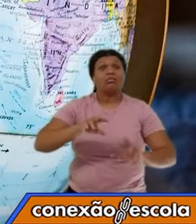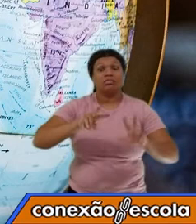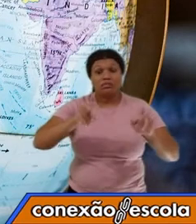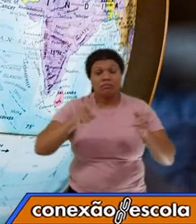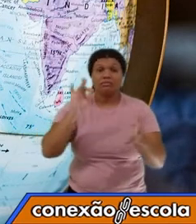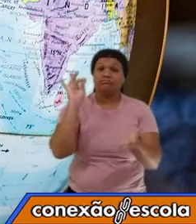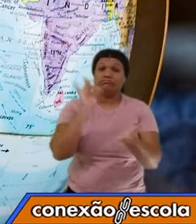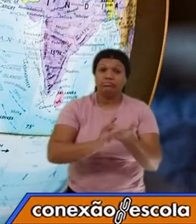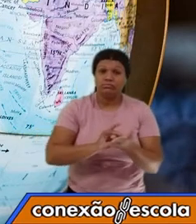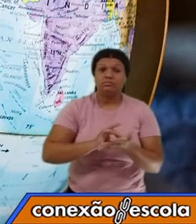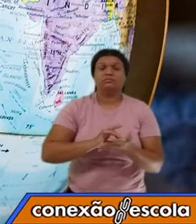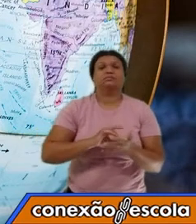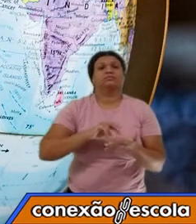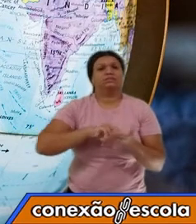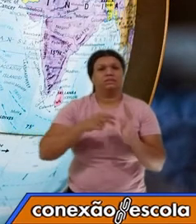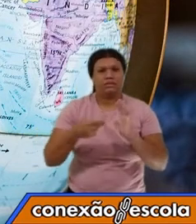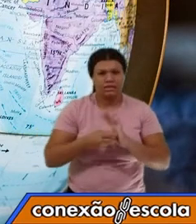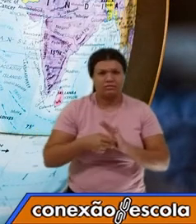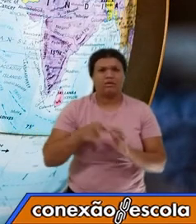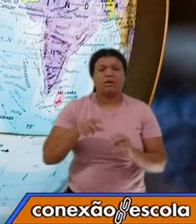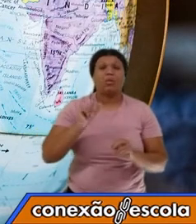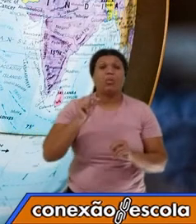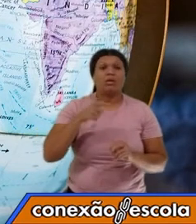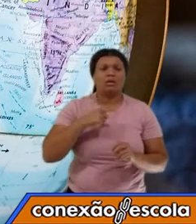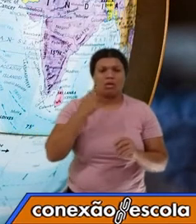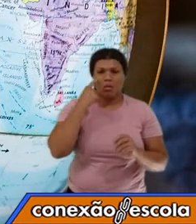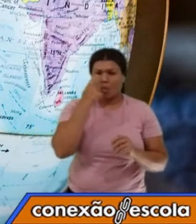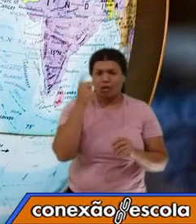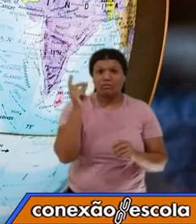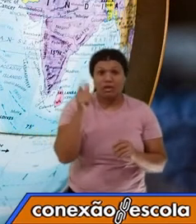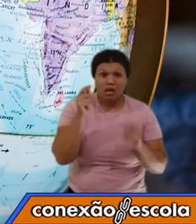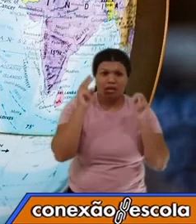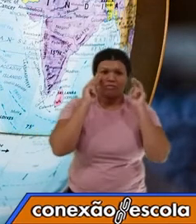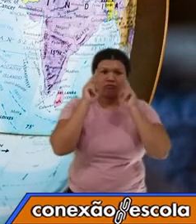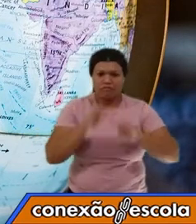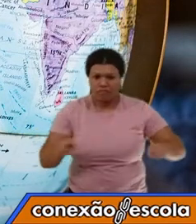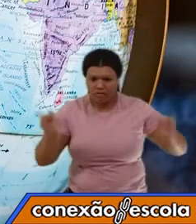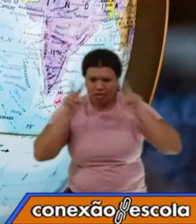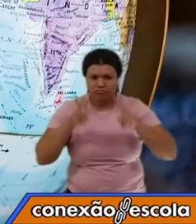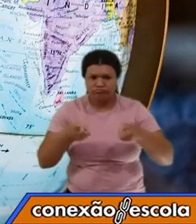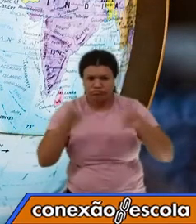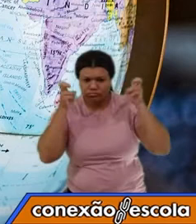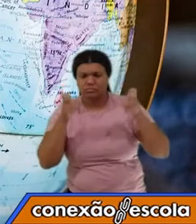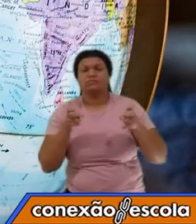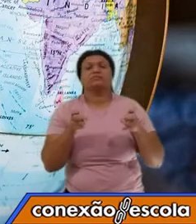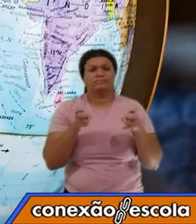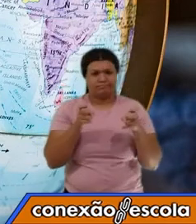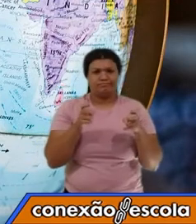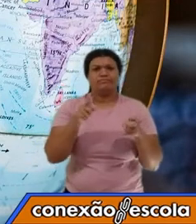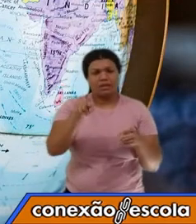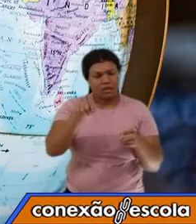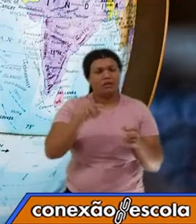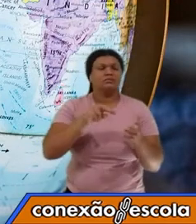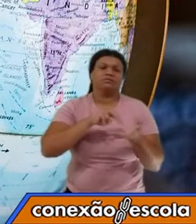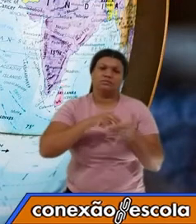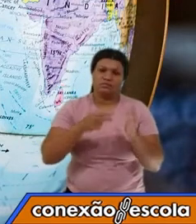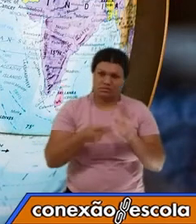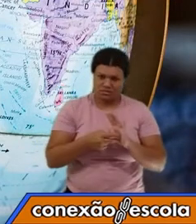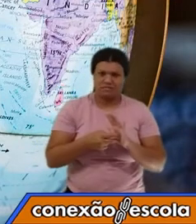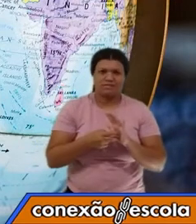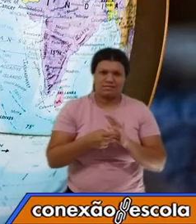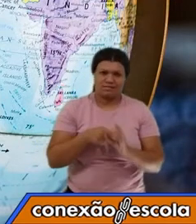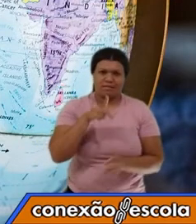que é verificado pela sua visão. Esse seu olhinho bonito que está olhando agora para mim, está vendo uma